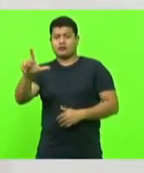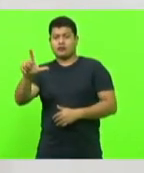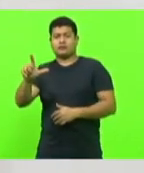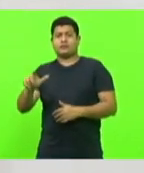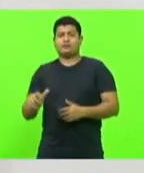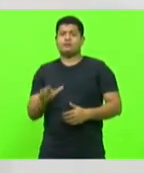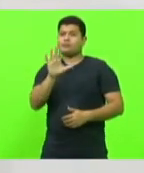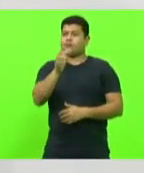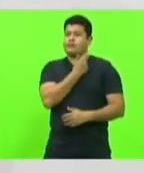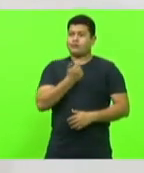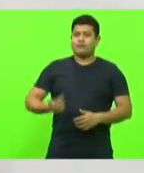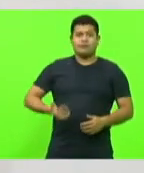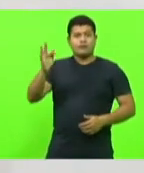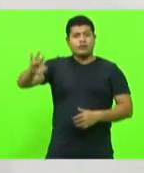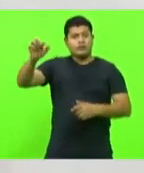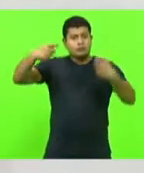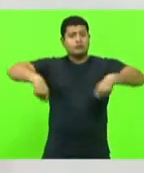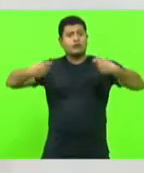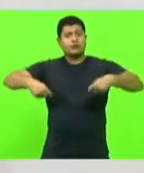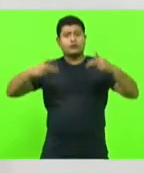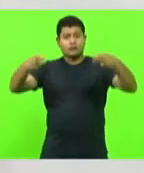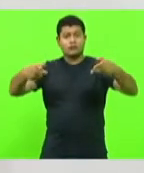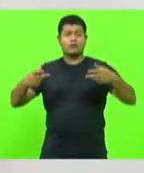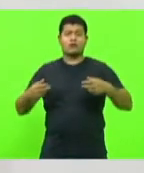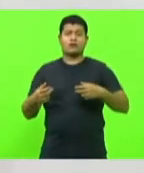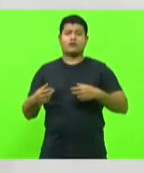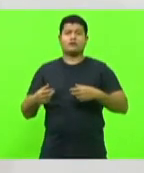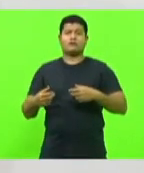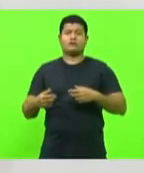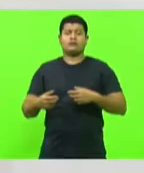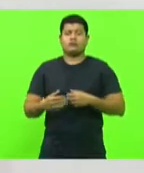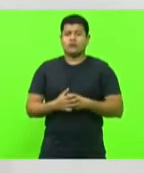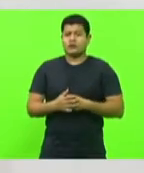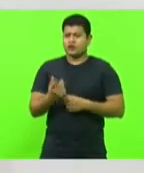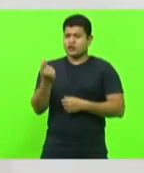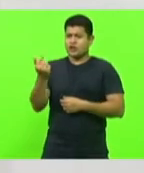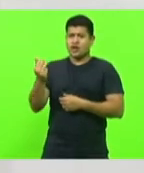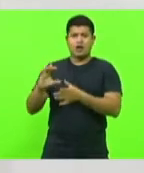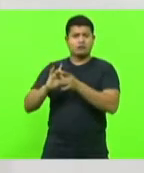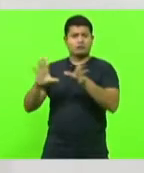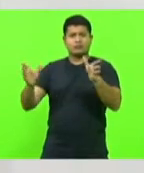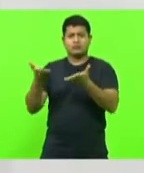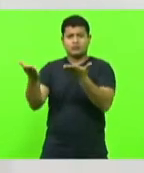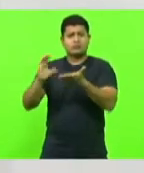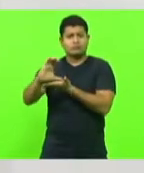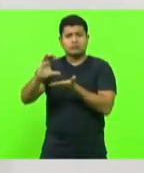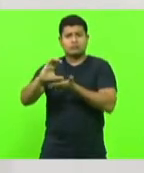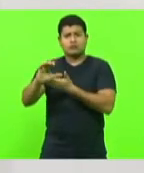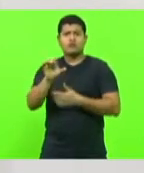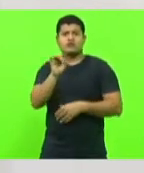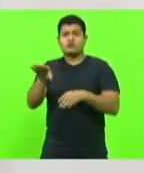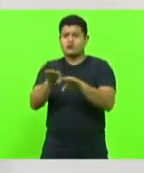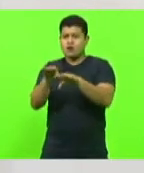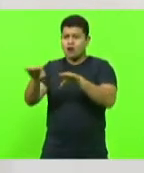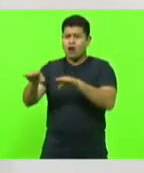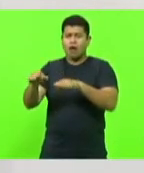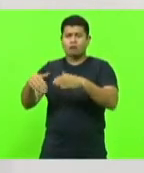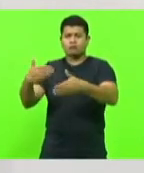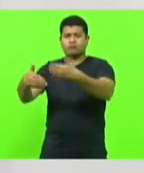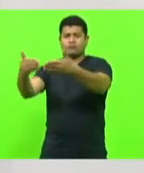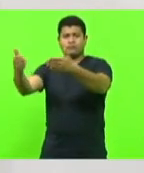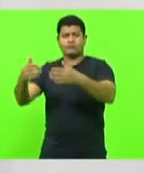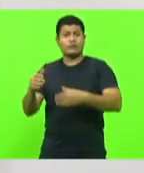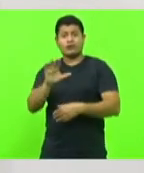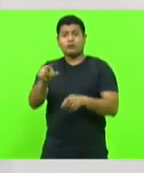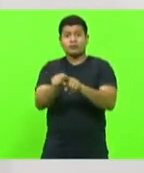a sua parte, colocar recurso federal nessa rodovia, não só na parte de duplicação, mas nesses trechos